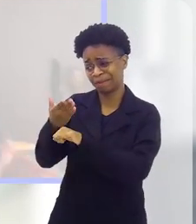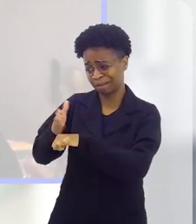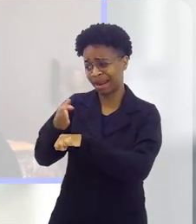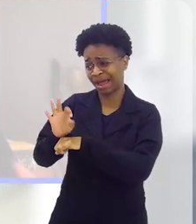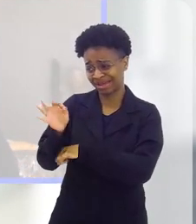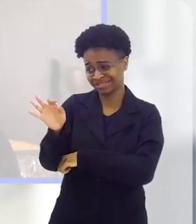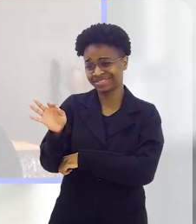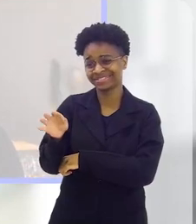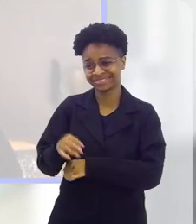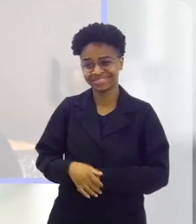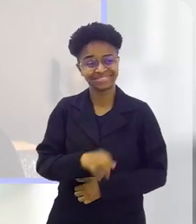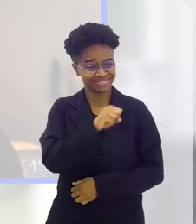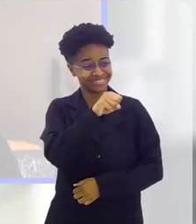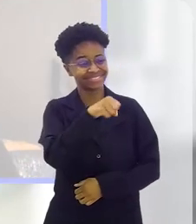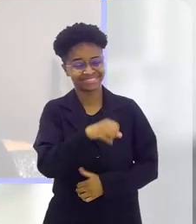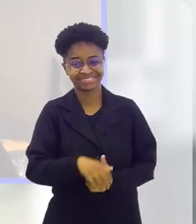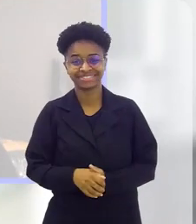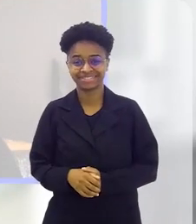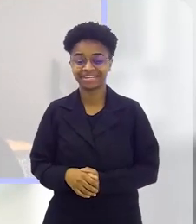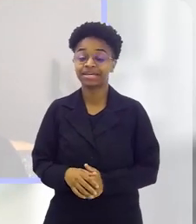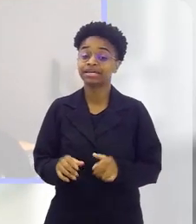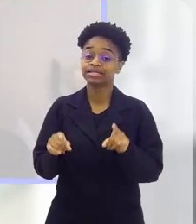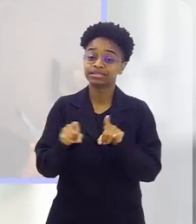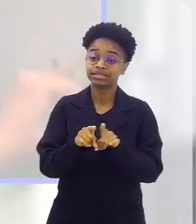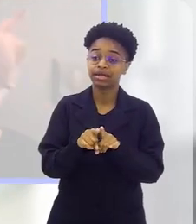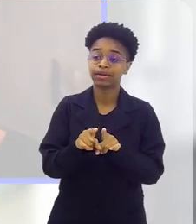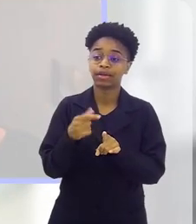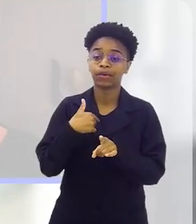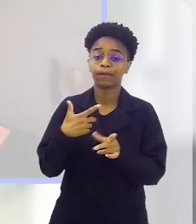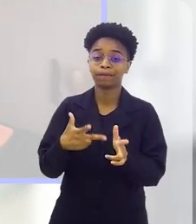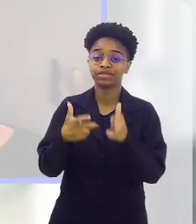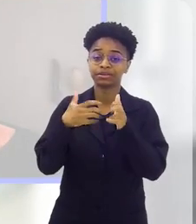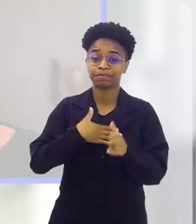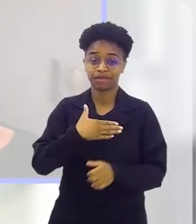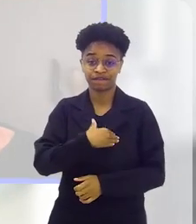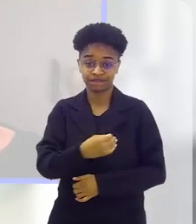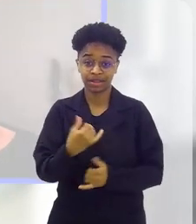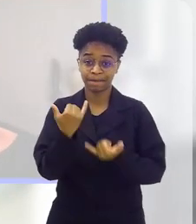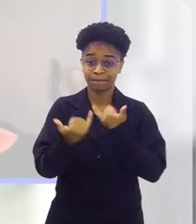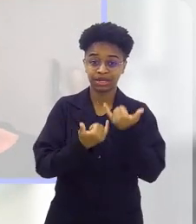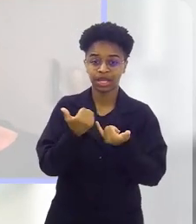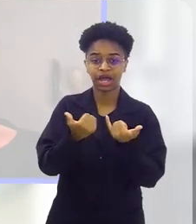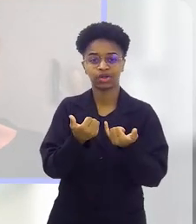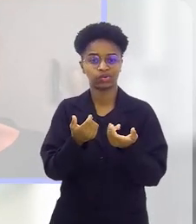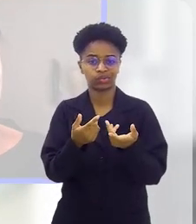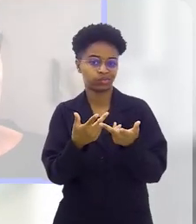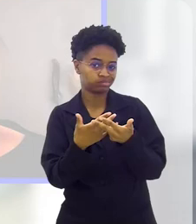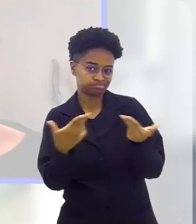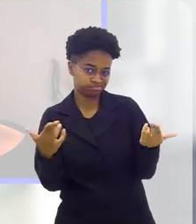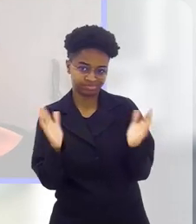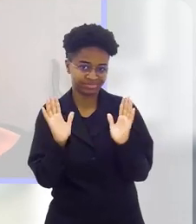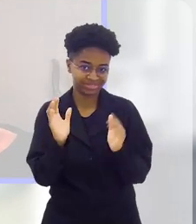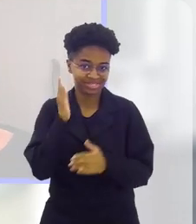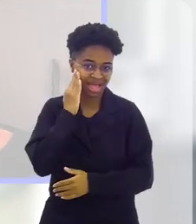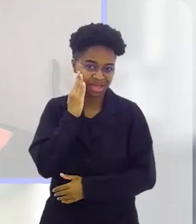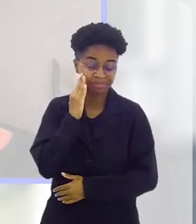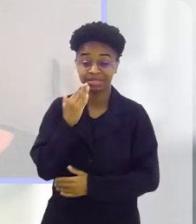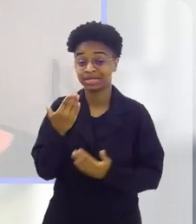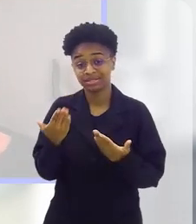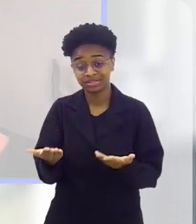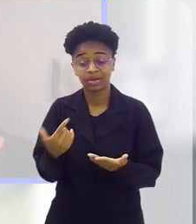colocando em prática, né, doutora? E ao mesmo tempo, eu vejo a mais velha brincando de jogos, sabe? É.